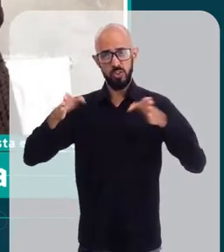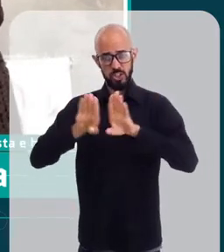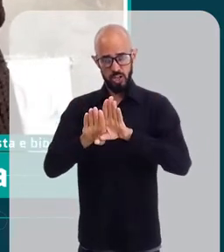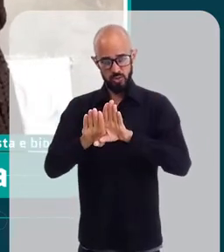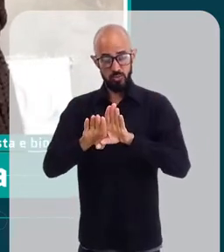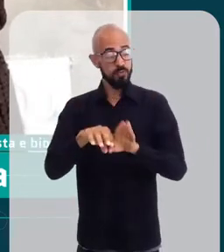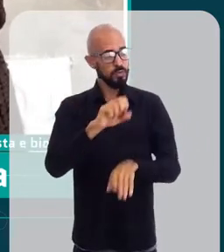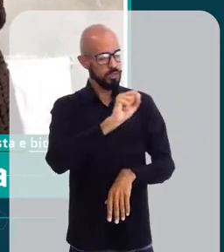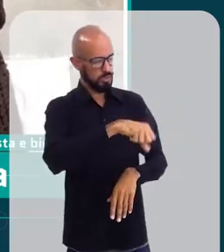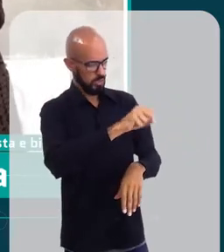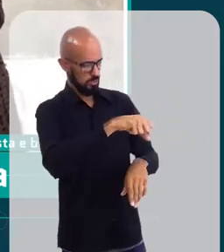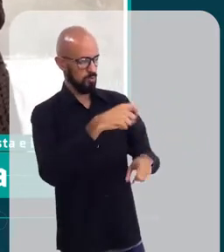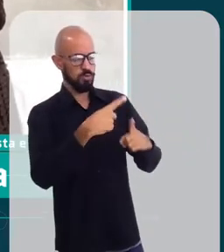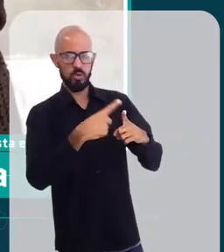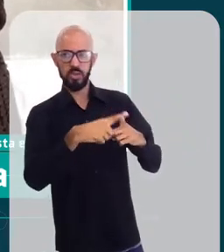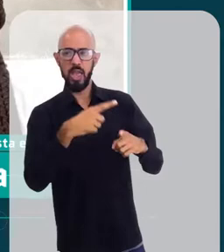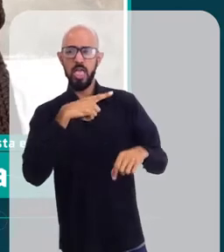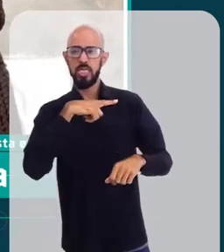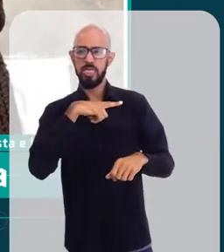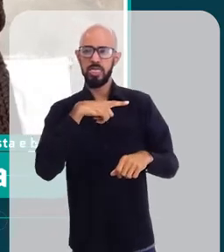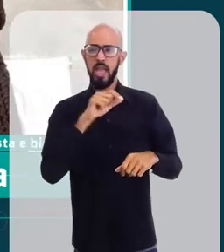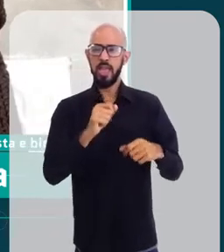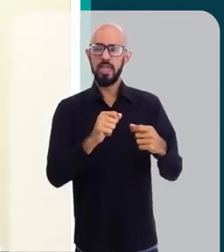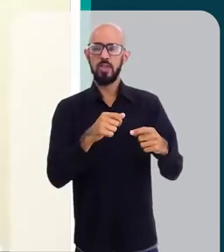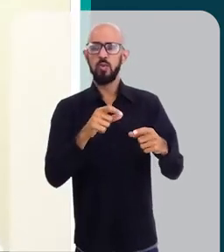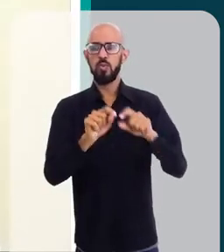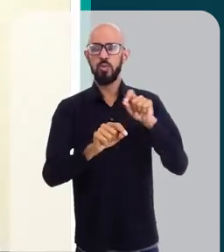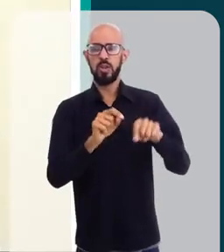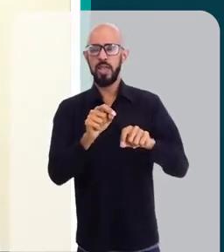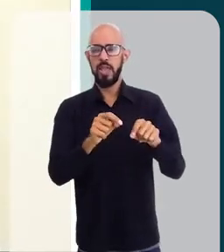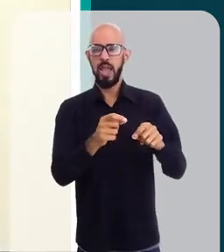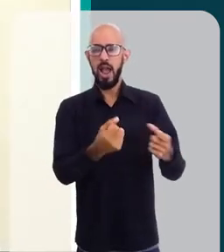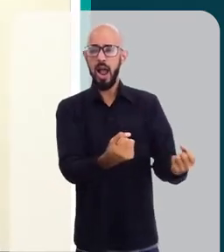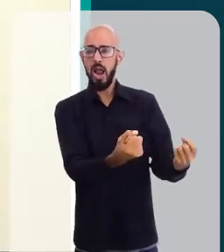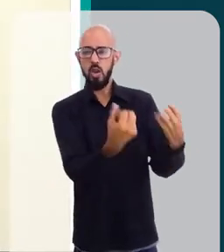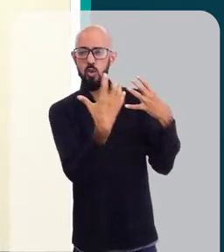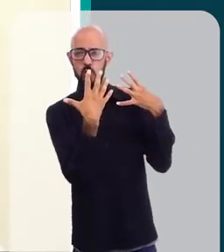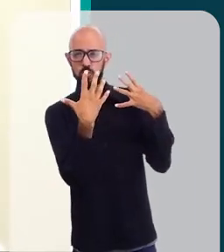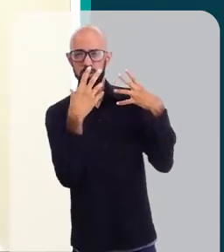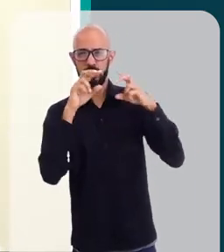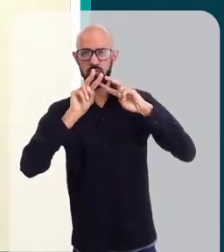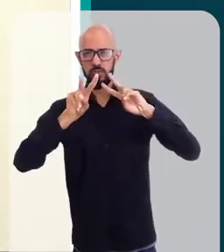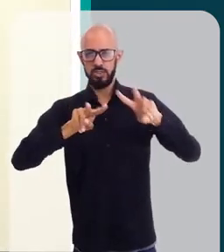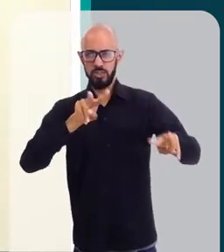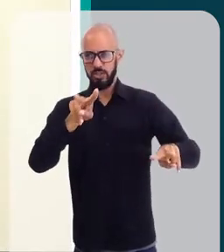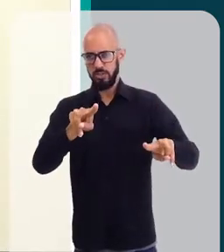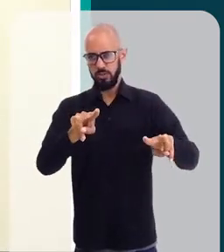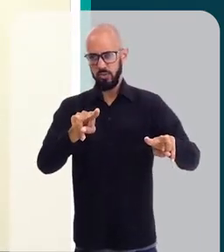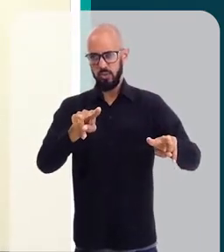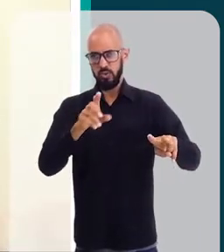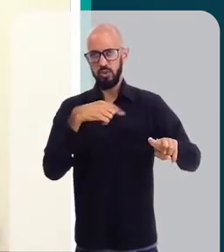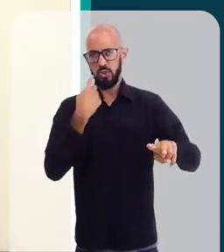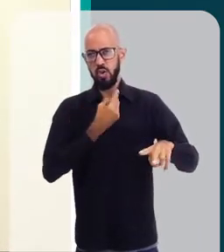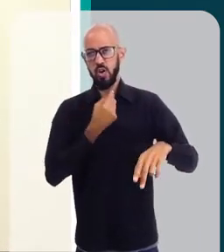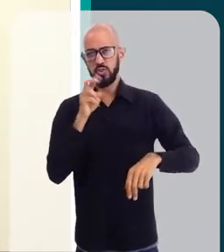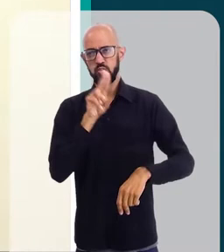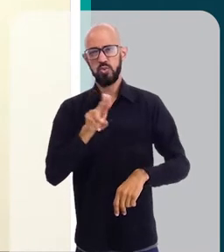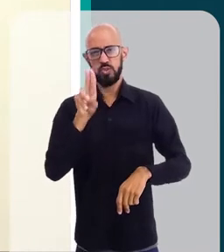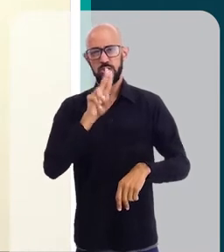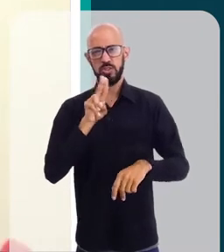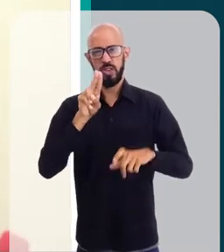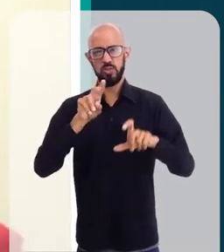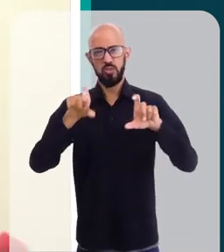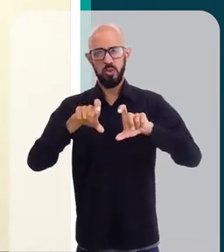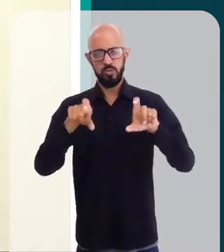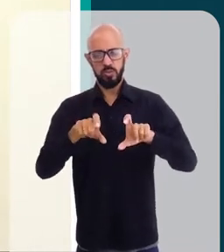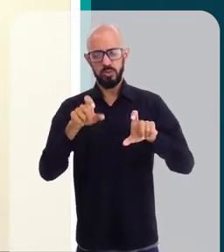porque existe uma coisa chamada luz visível. Inclusive, nós estamos diante delas nos computadores,